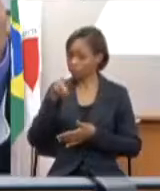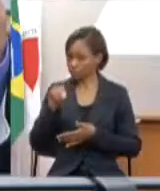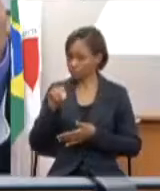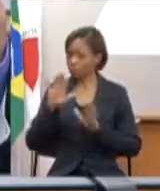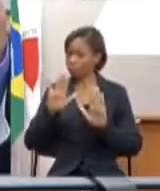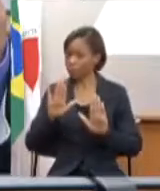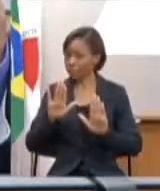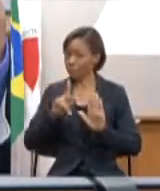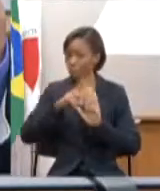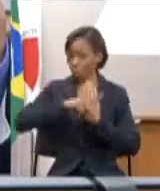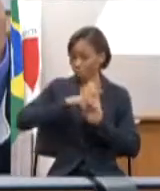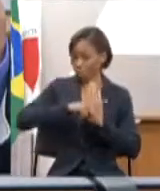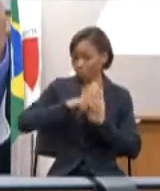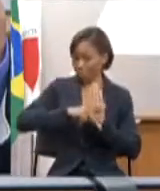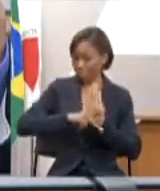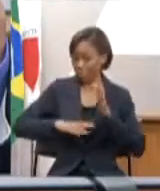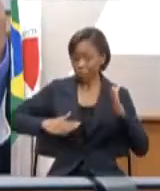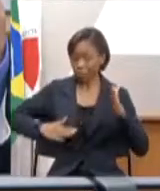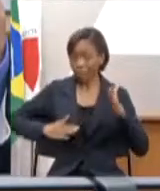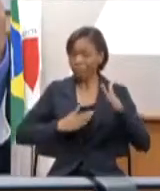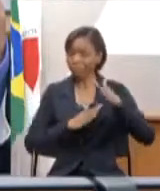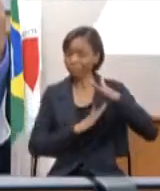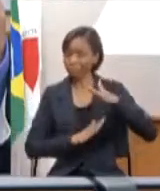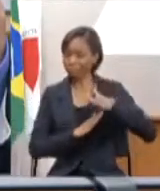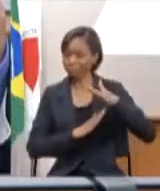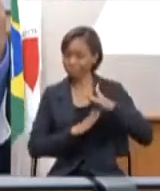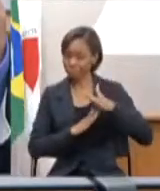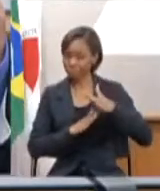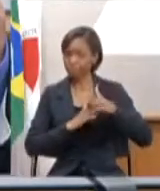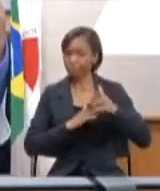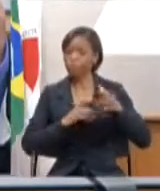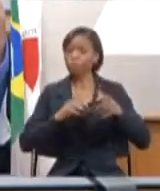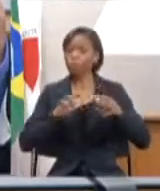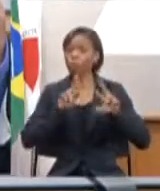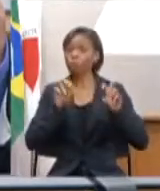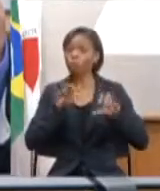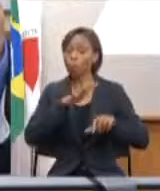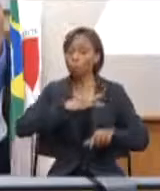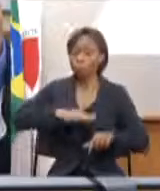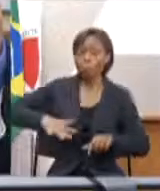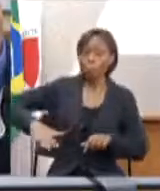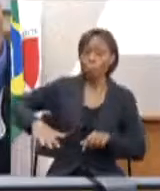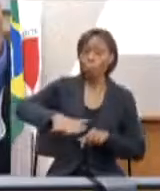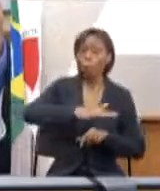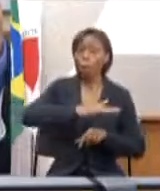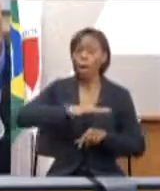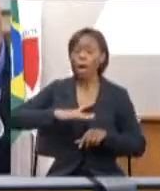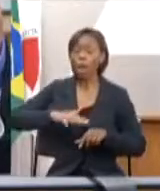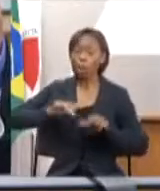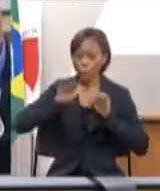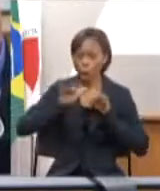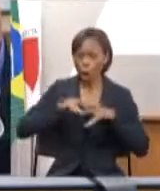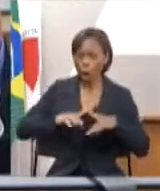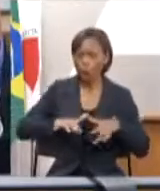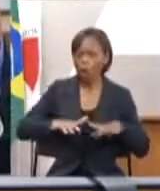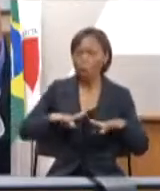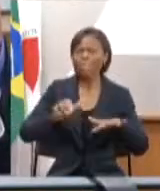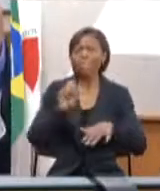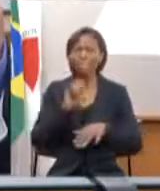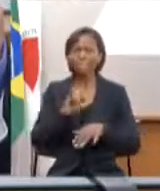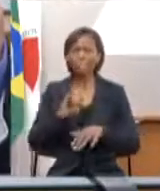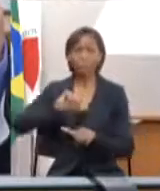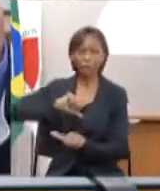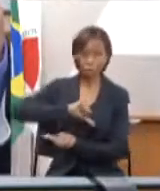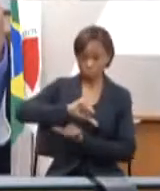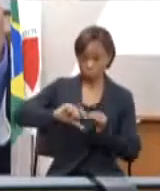limitações quanto à questão fundiária dos terrenos a serem inundados caso seja superada essa questão dos terrenos a serem